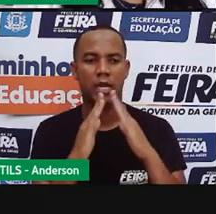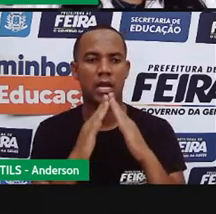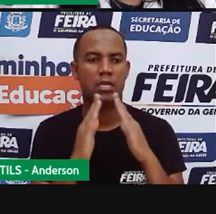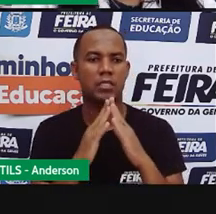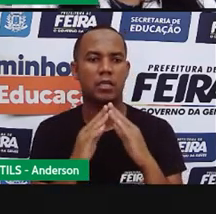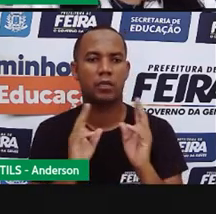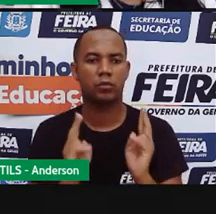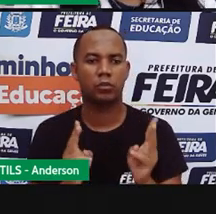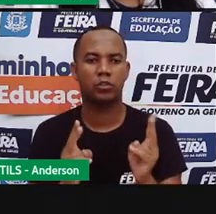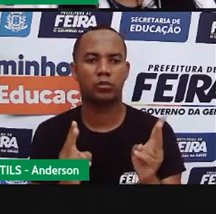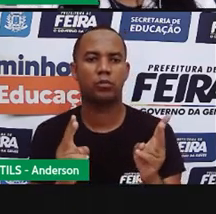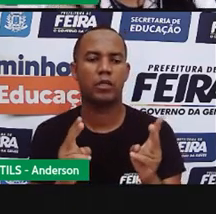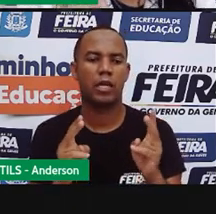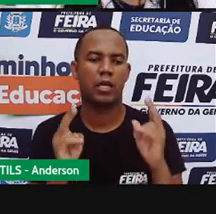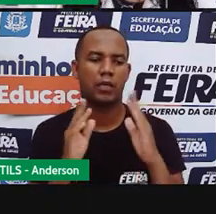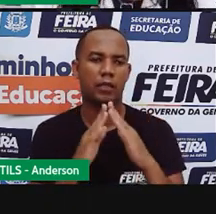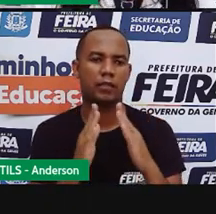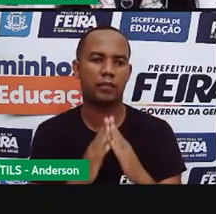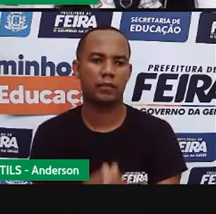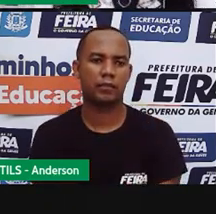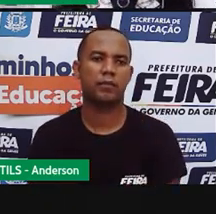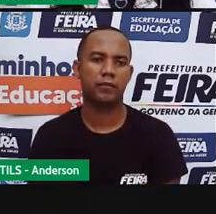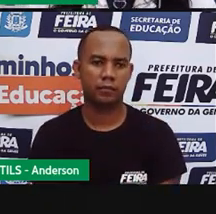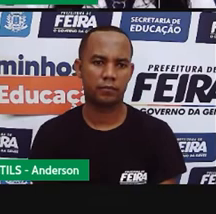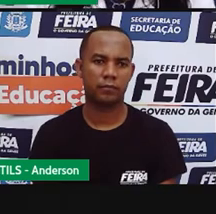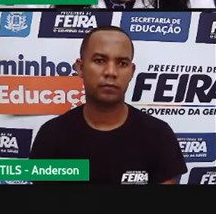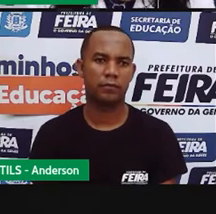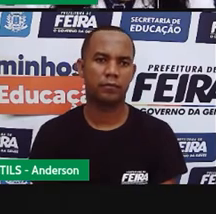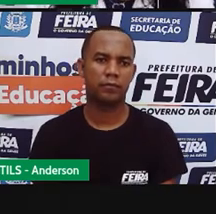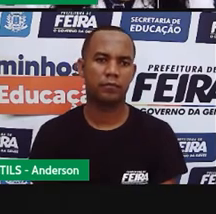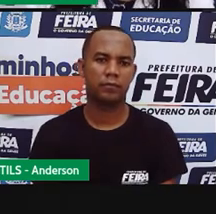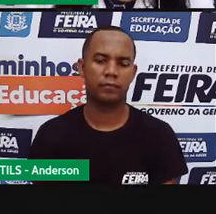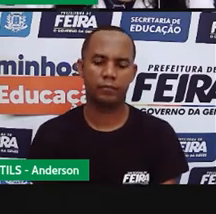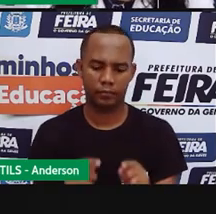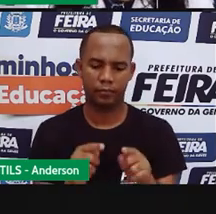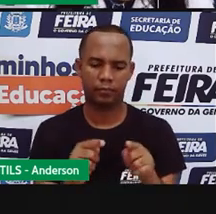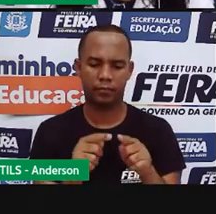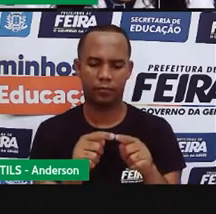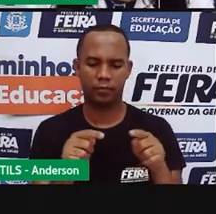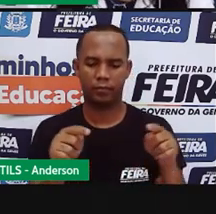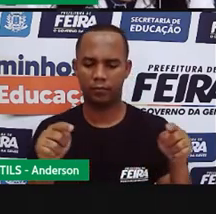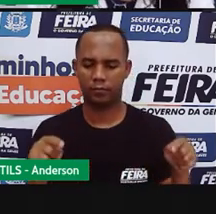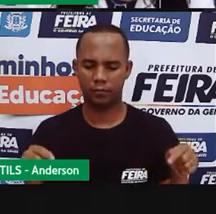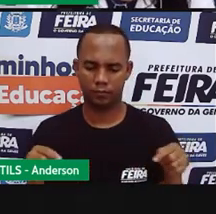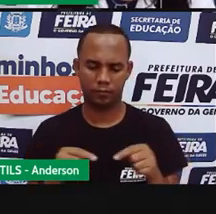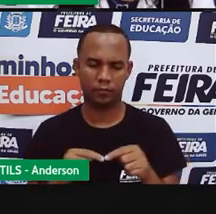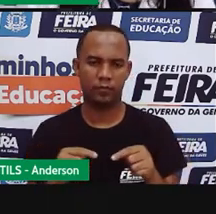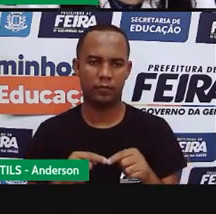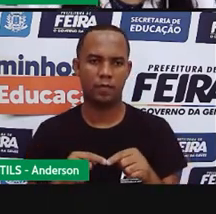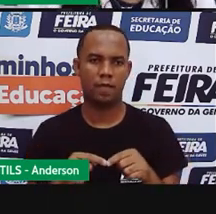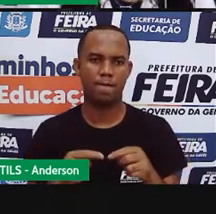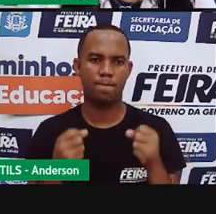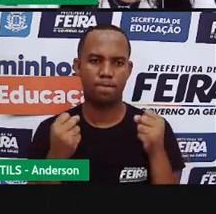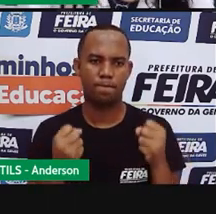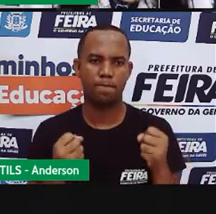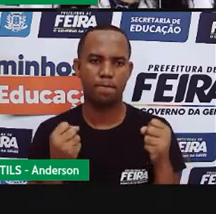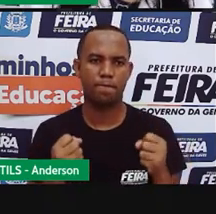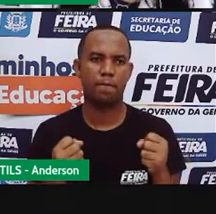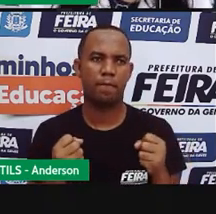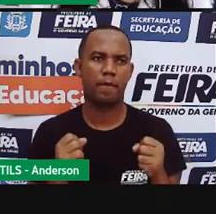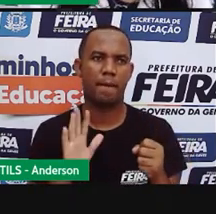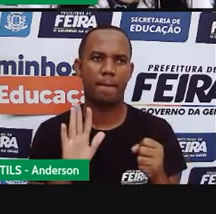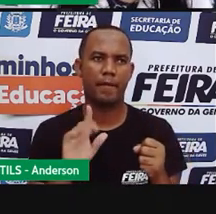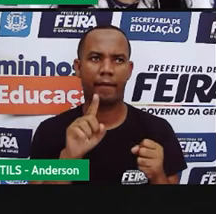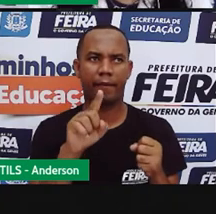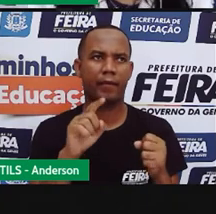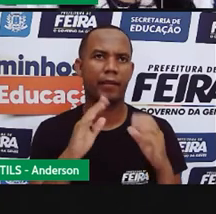na sua casa o tijolo também ele é permeado não sei